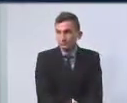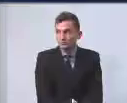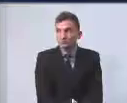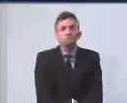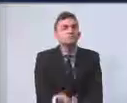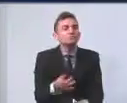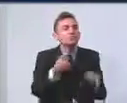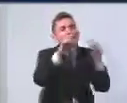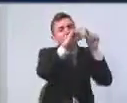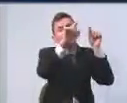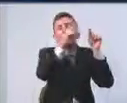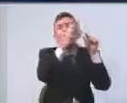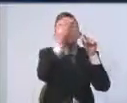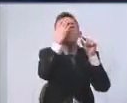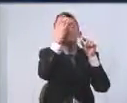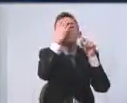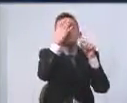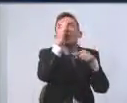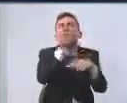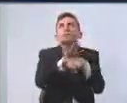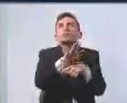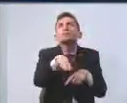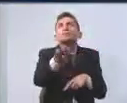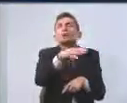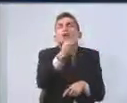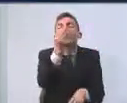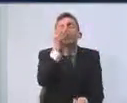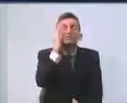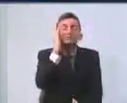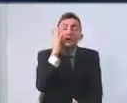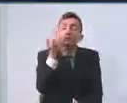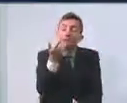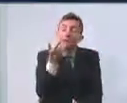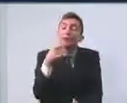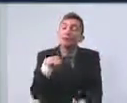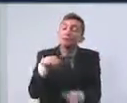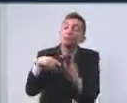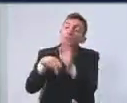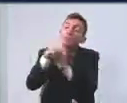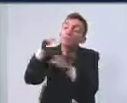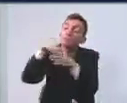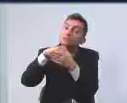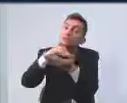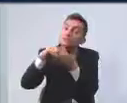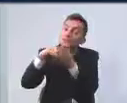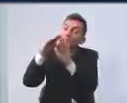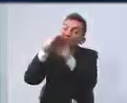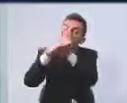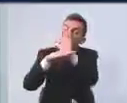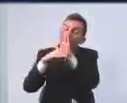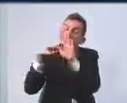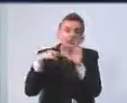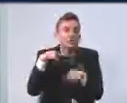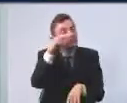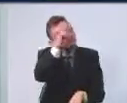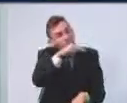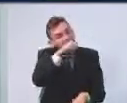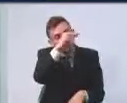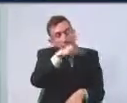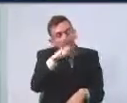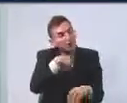definição não se dá pela entidade, se dá por critérios técnicos do setor.